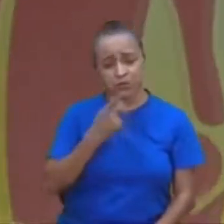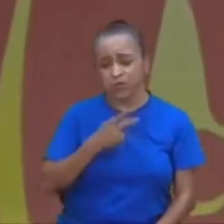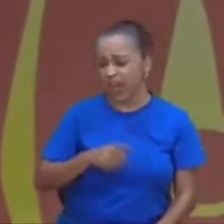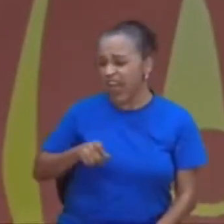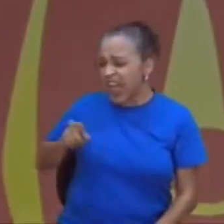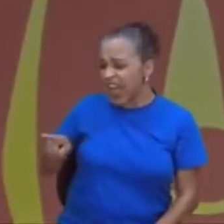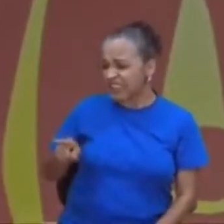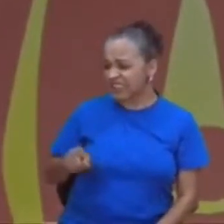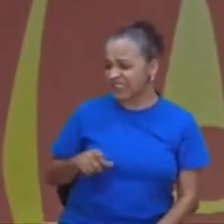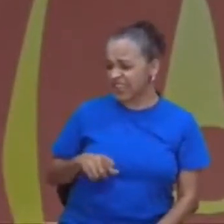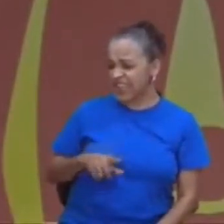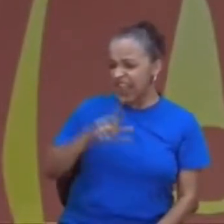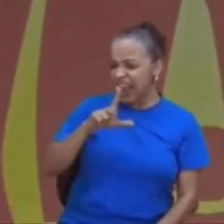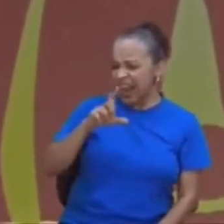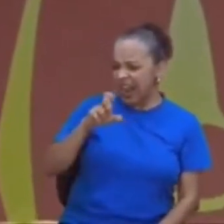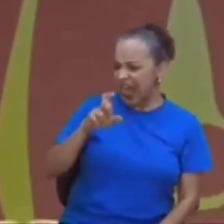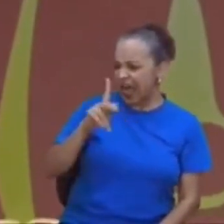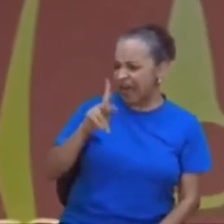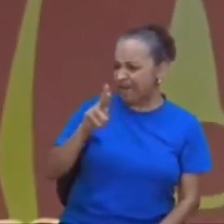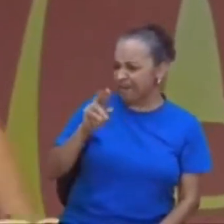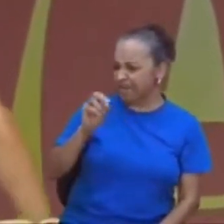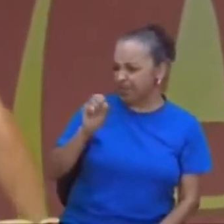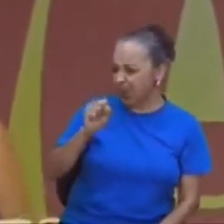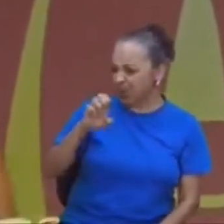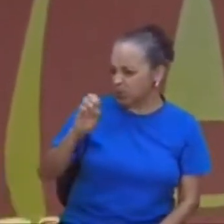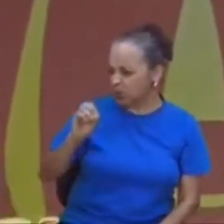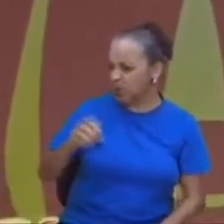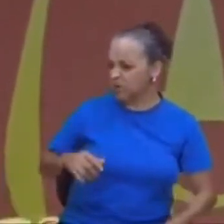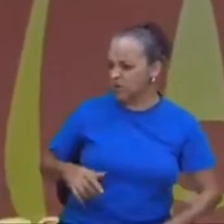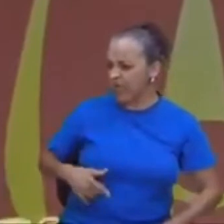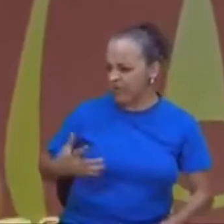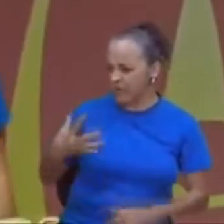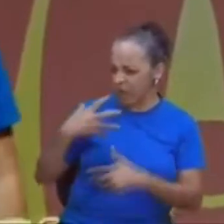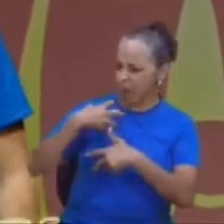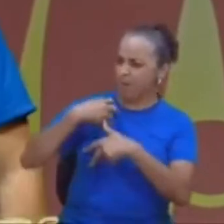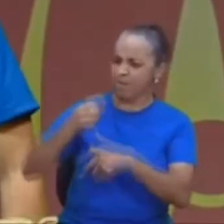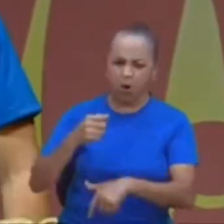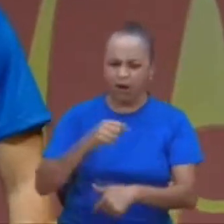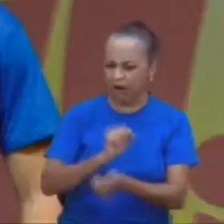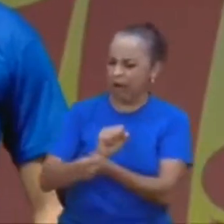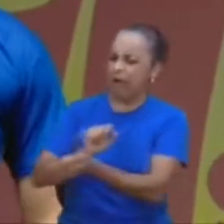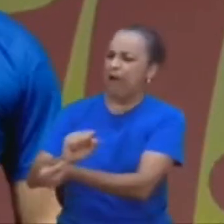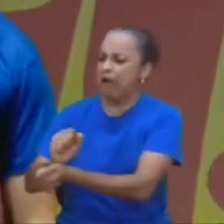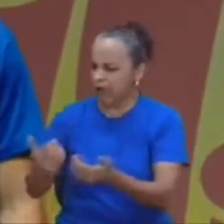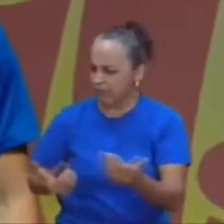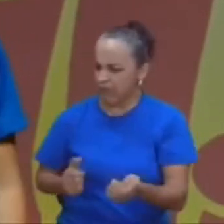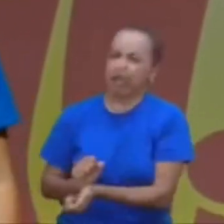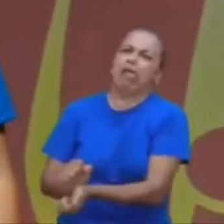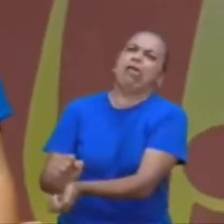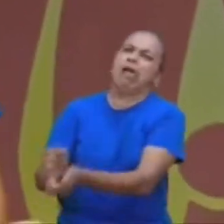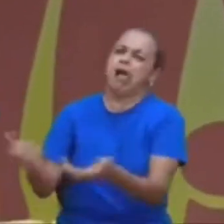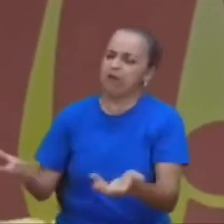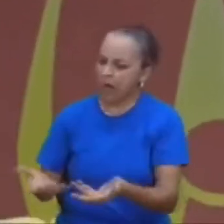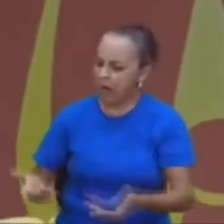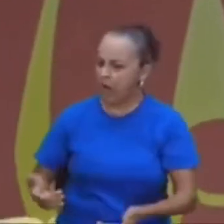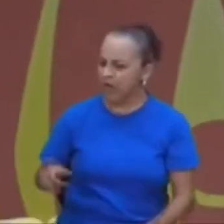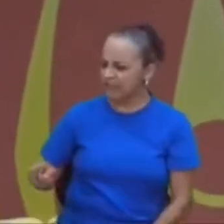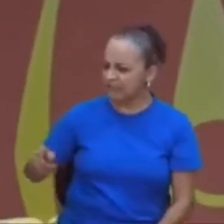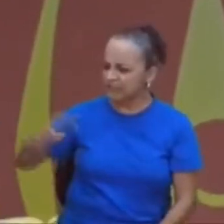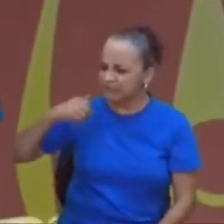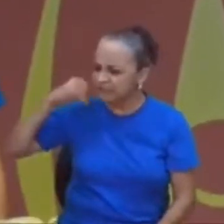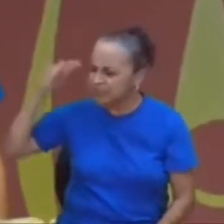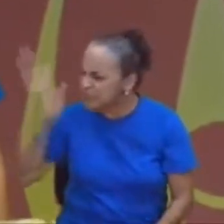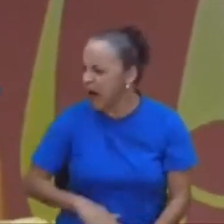esse, esse, esse leproso, veio e me pegou, lá da minha casa, e agora eu estou aqui, como escrava, esse desgraçado,